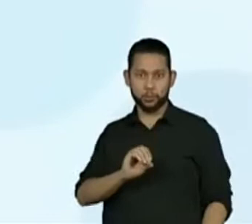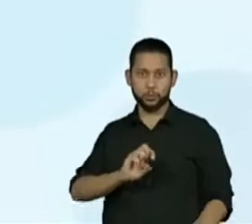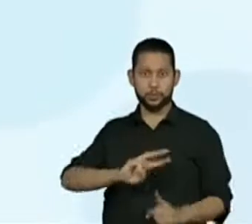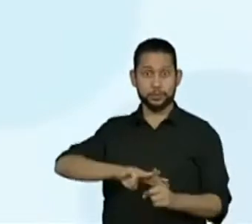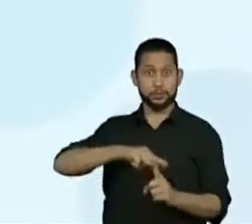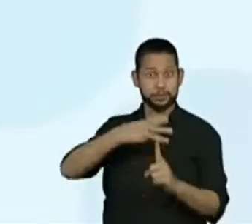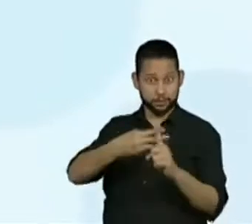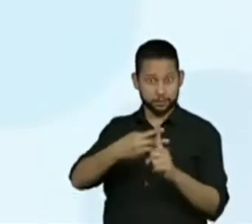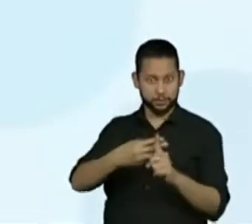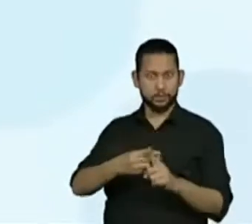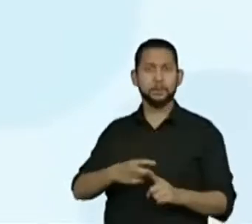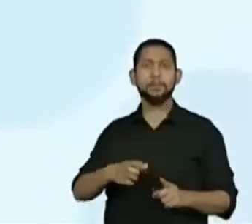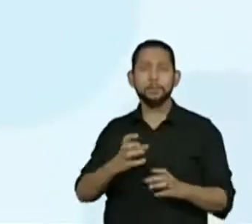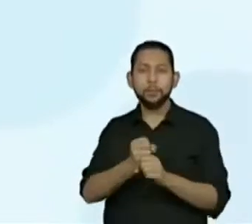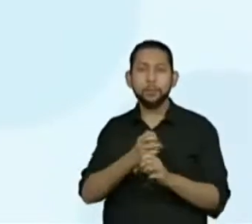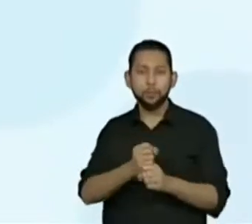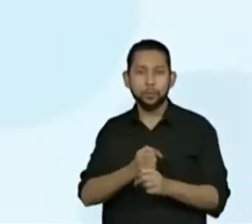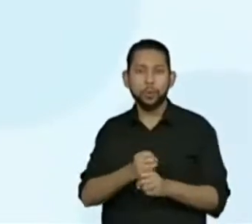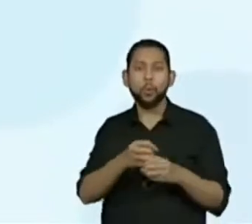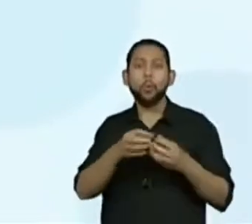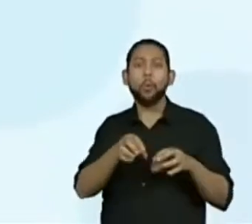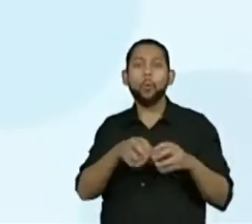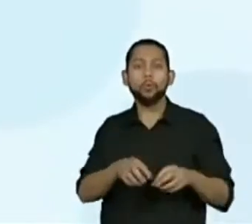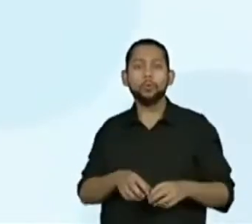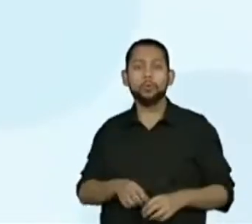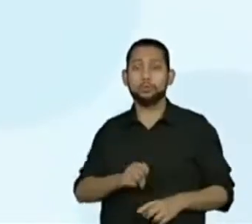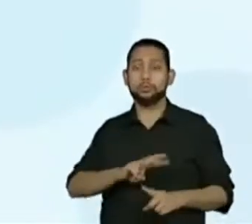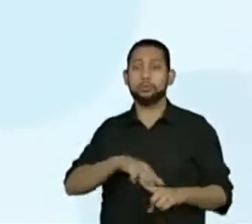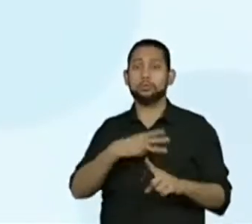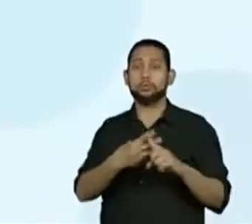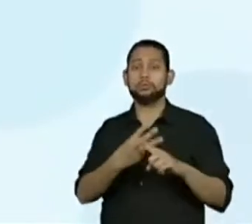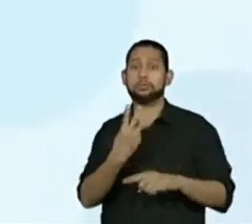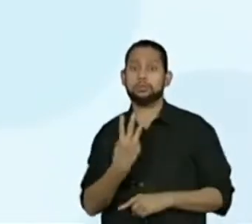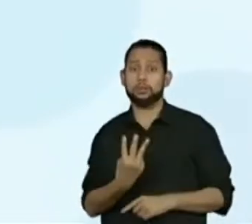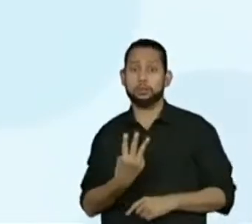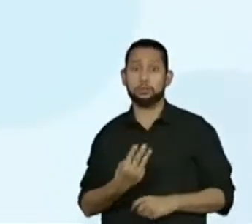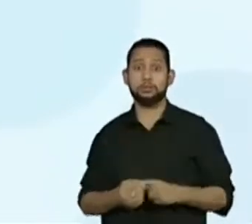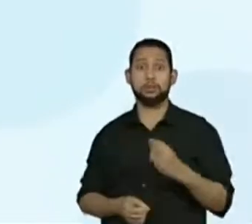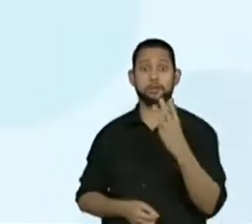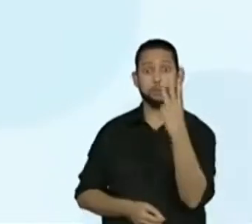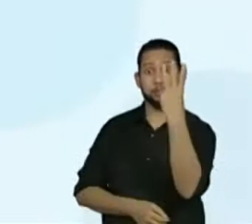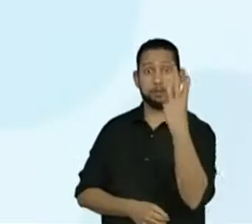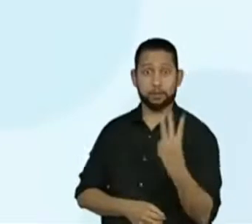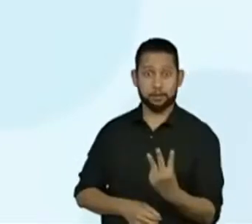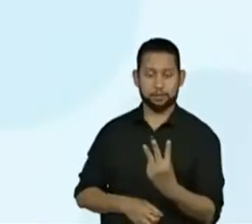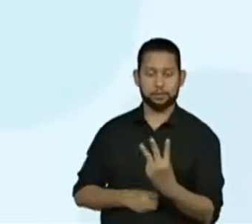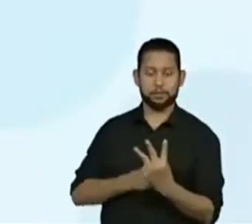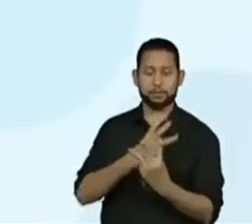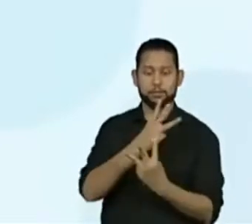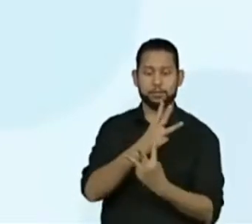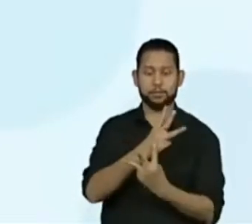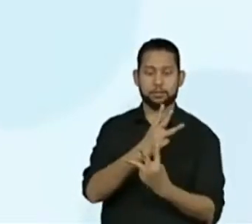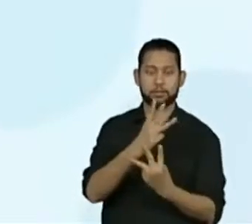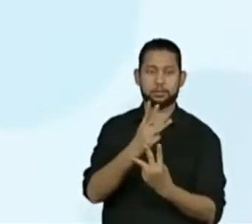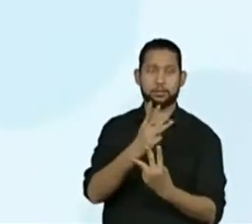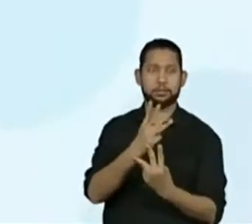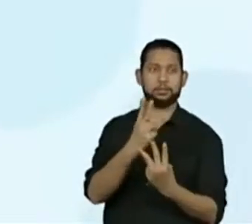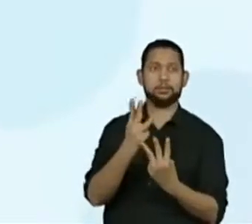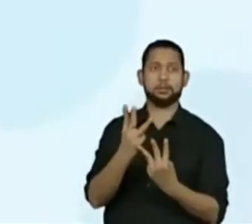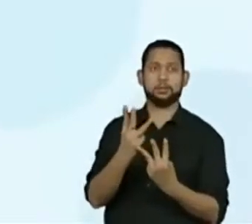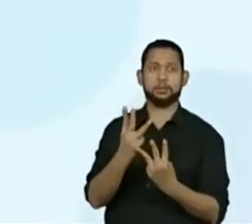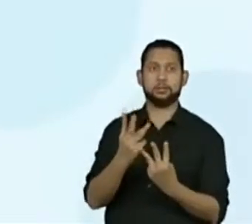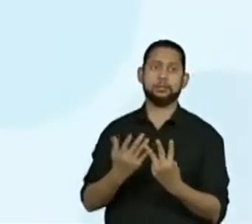Vamos calcular a quantidade de ovos. Basta que eu faça 3 ovos vezes 3. E aí, usando